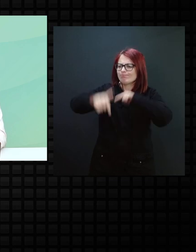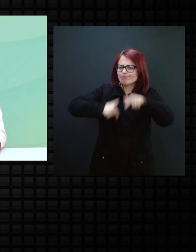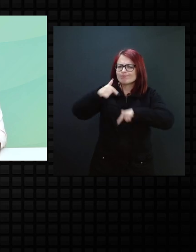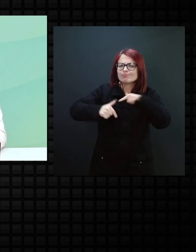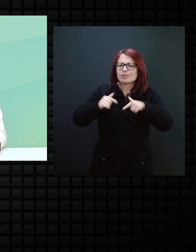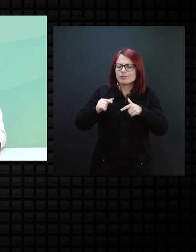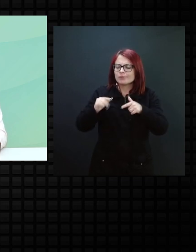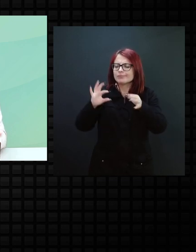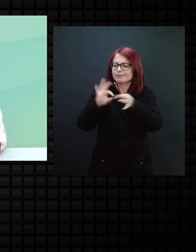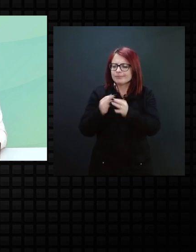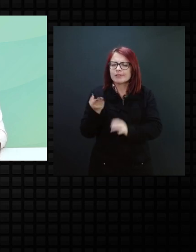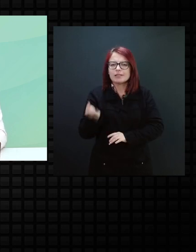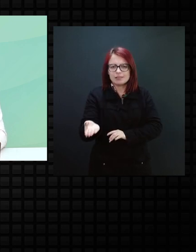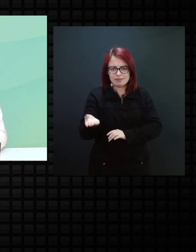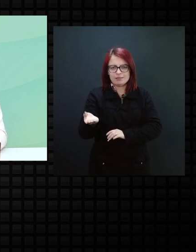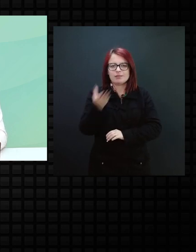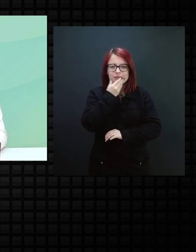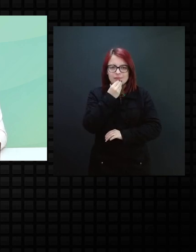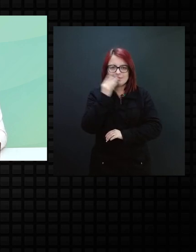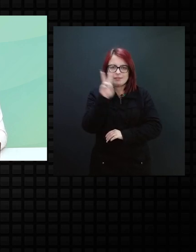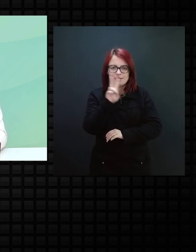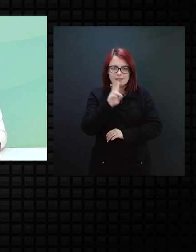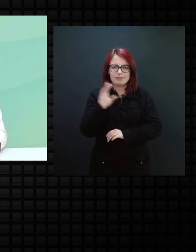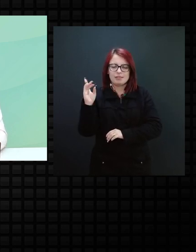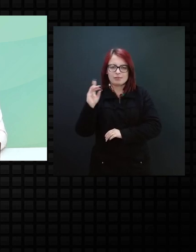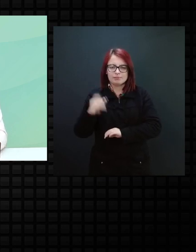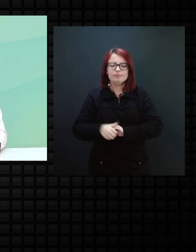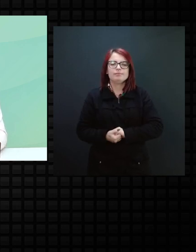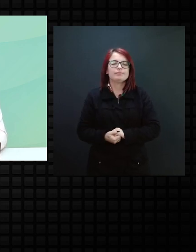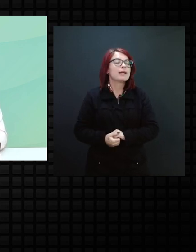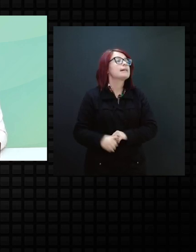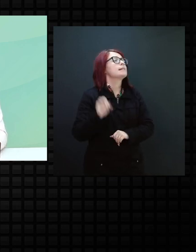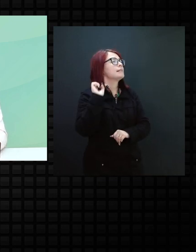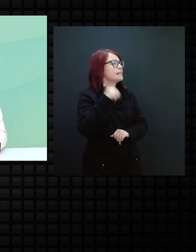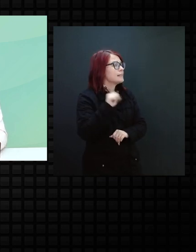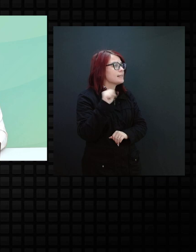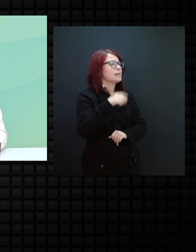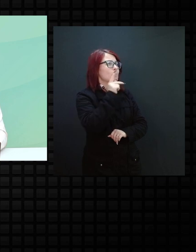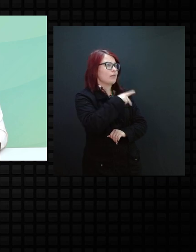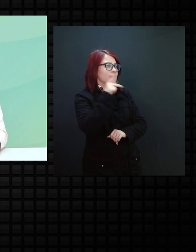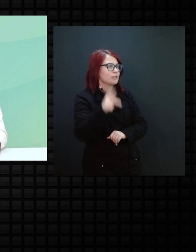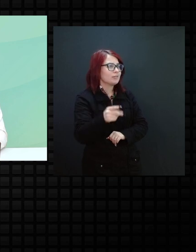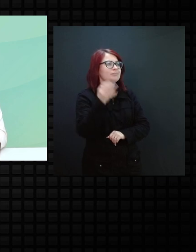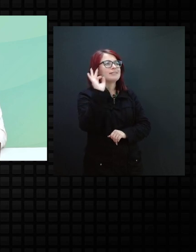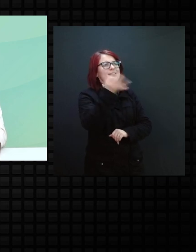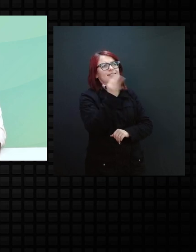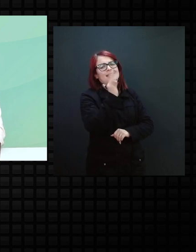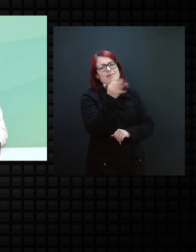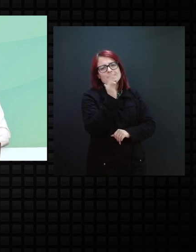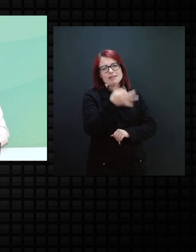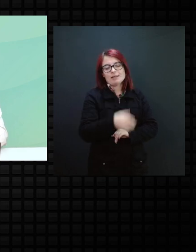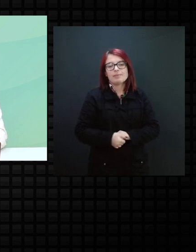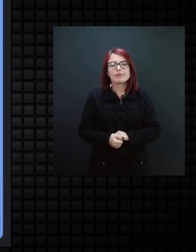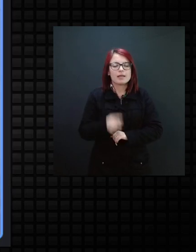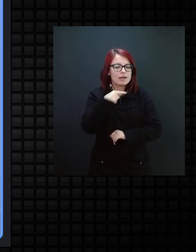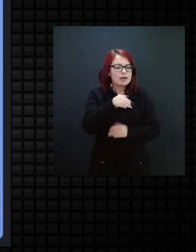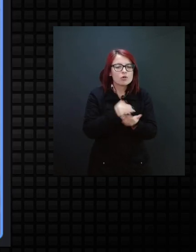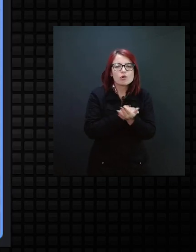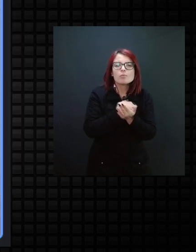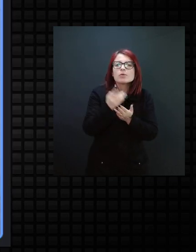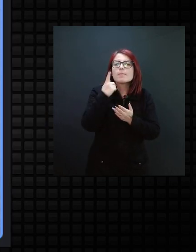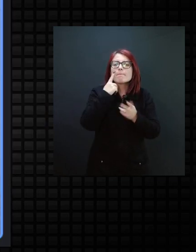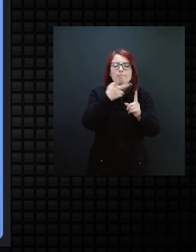de Van Dyke, é isso? Sim, sim, professor, exatamente, ele iniciou com uma perspectiva, né,